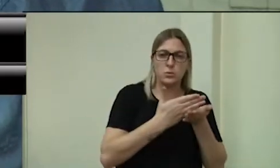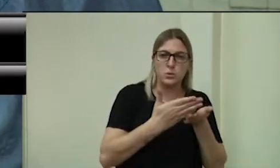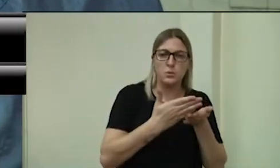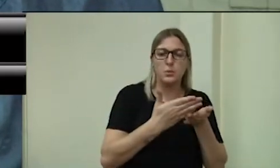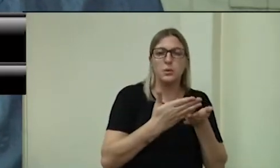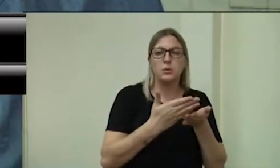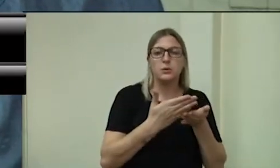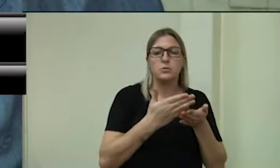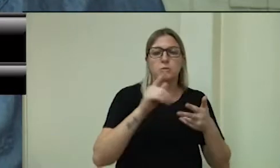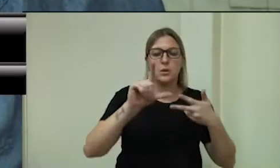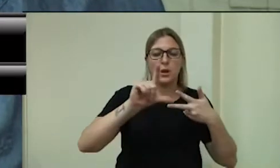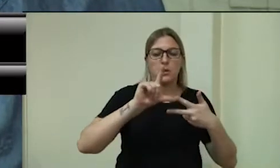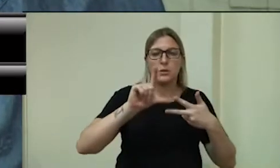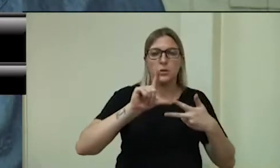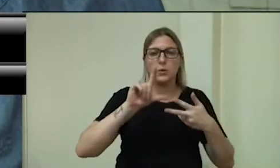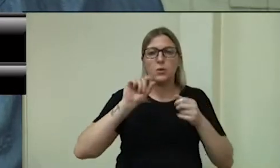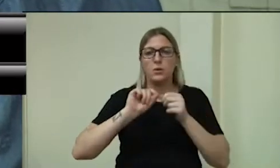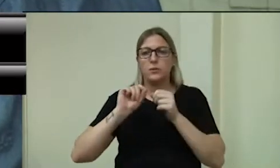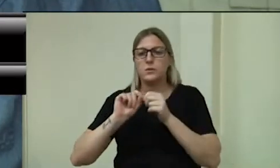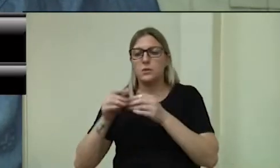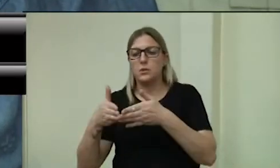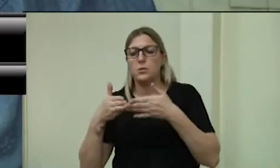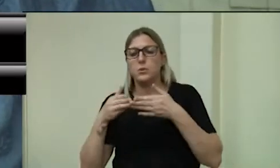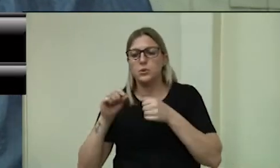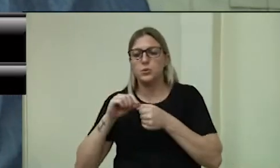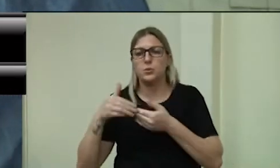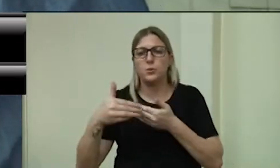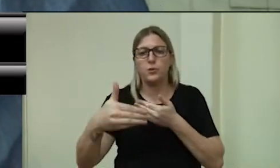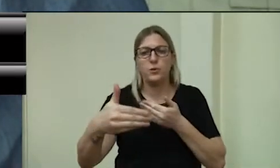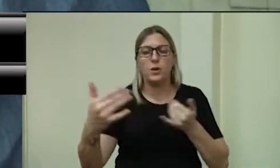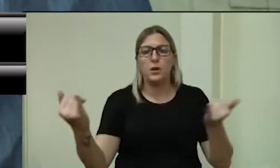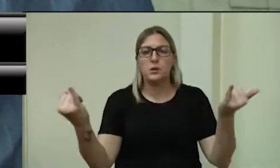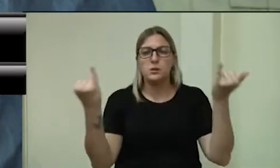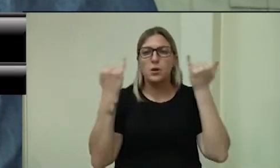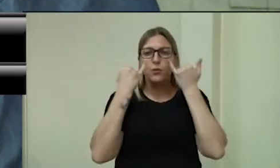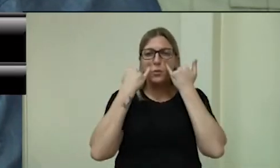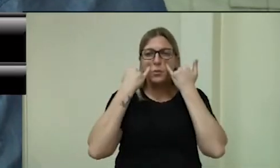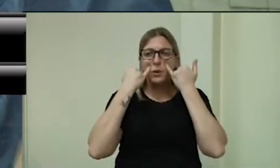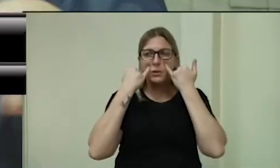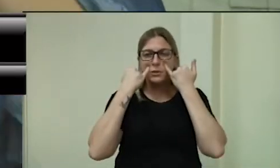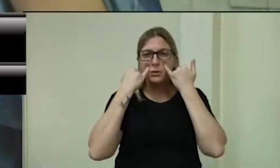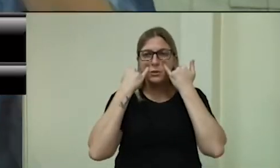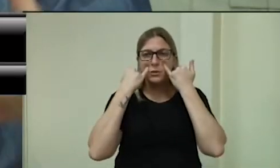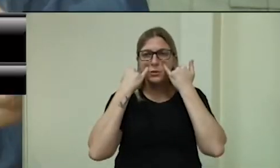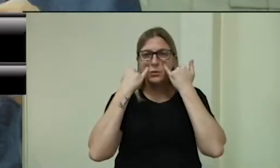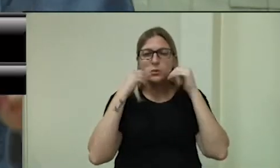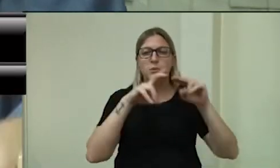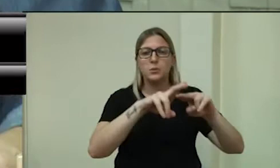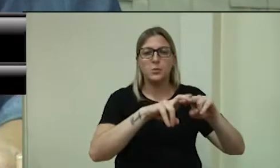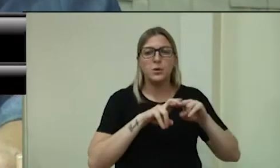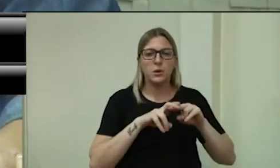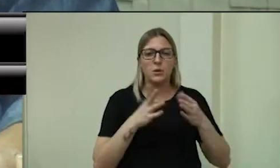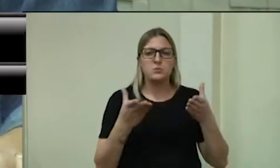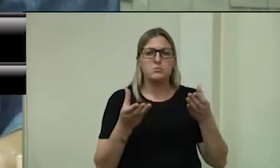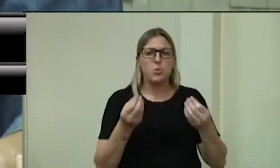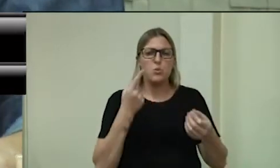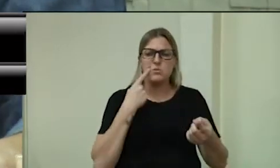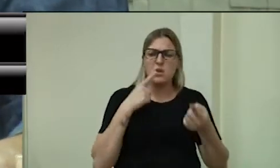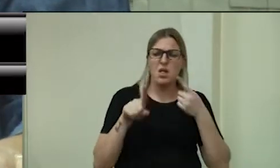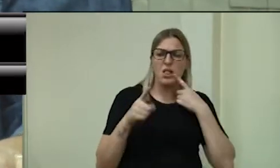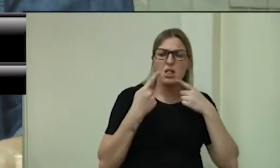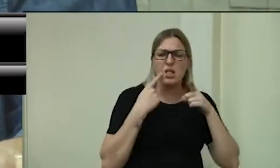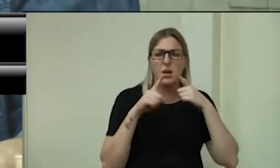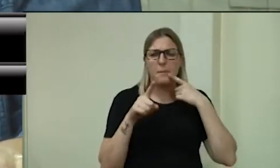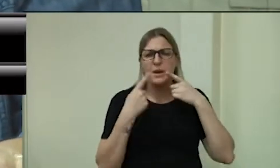legislatura, fizeram pedidos de providências e pedidos de informações diante da grande quantidade de reclamações que nós